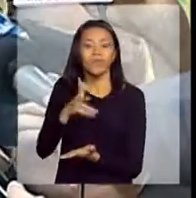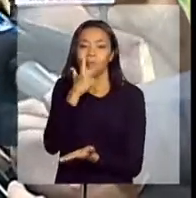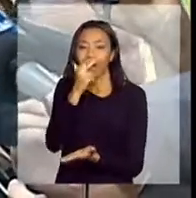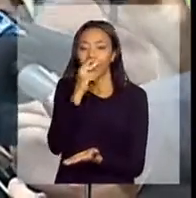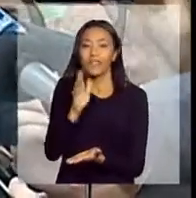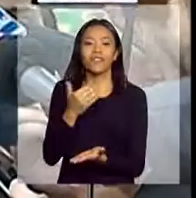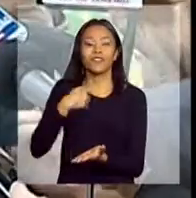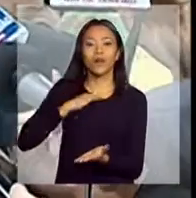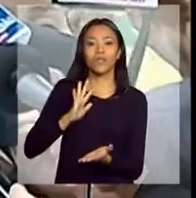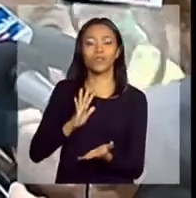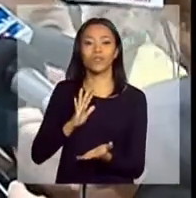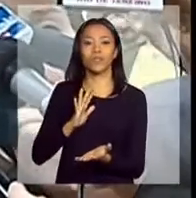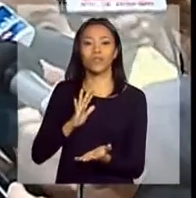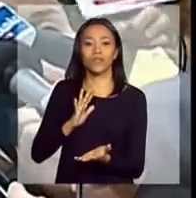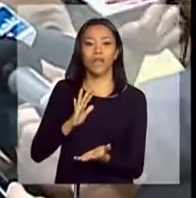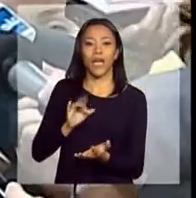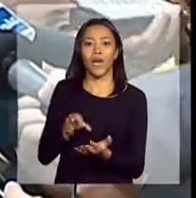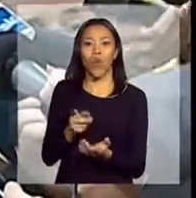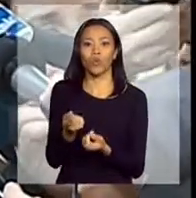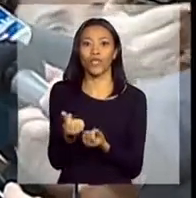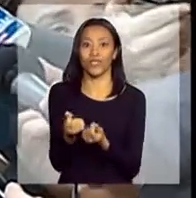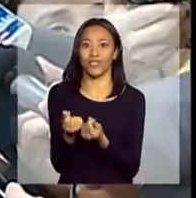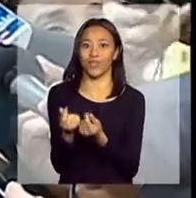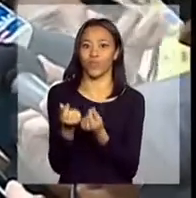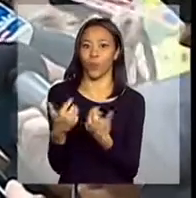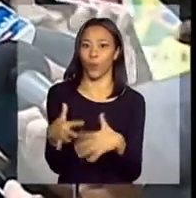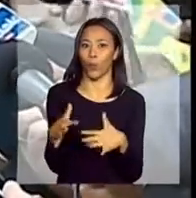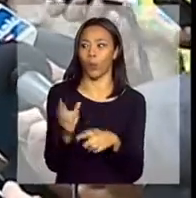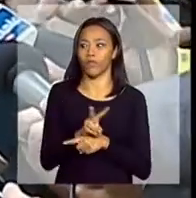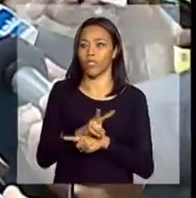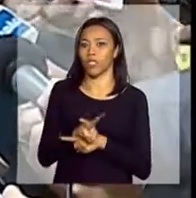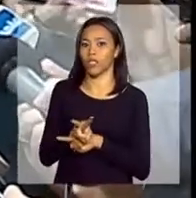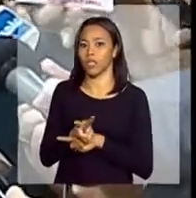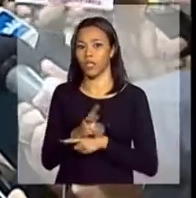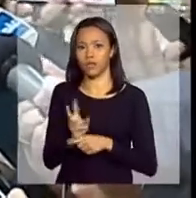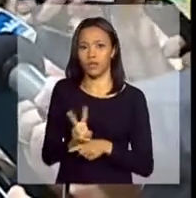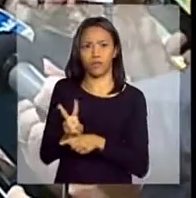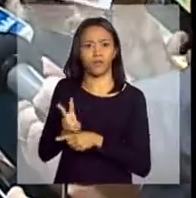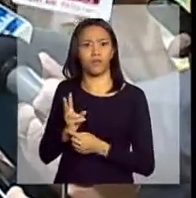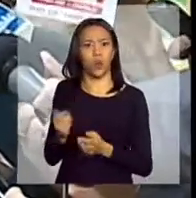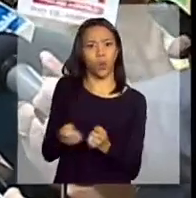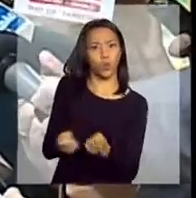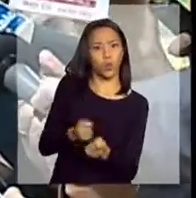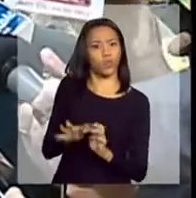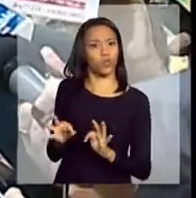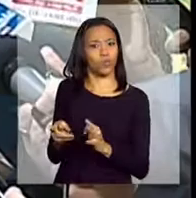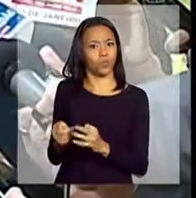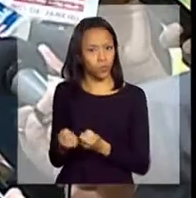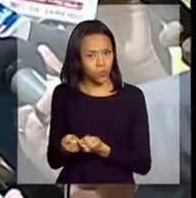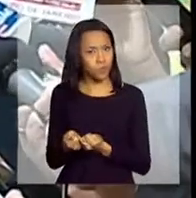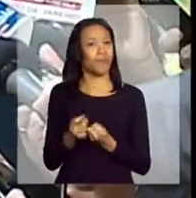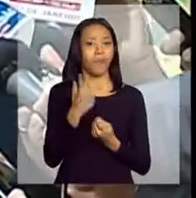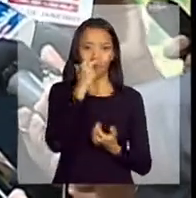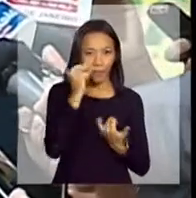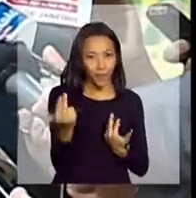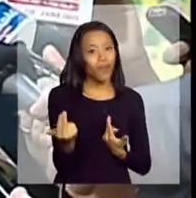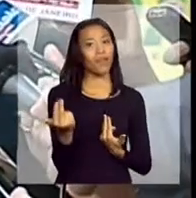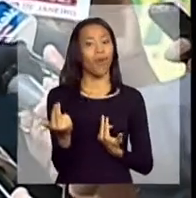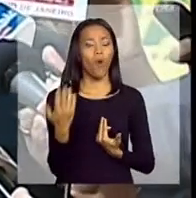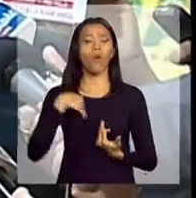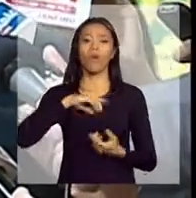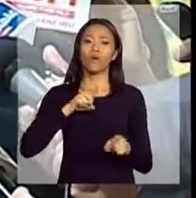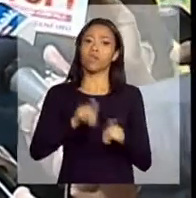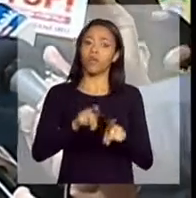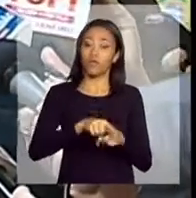na Casa da Moeda, com o mesmo padrão de vigilância, de fiscalização, de controle eletrônico. Nós temos, na